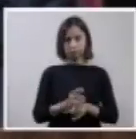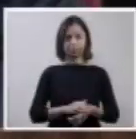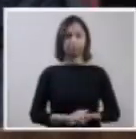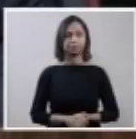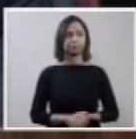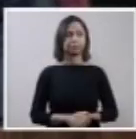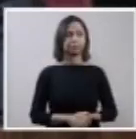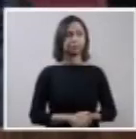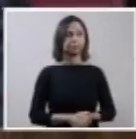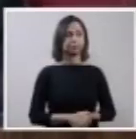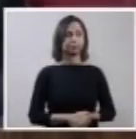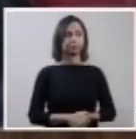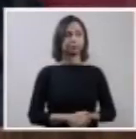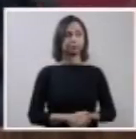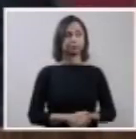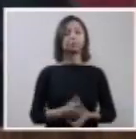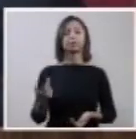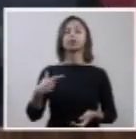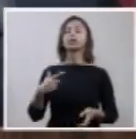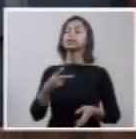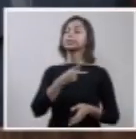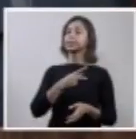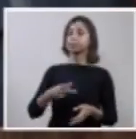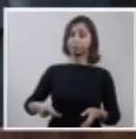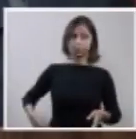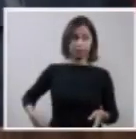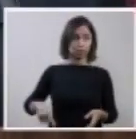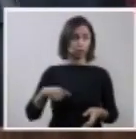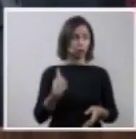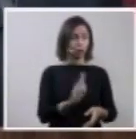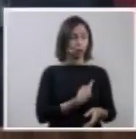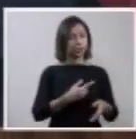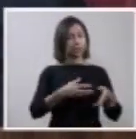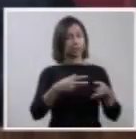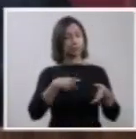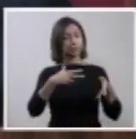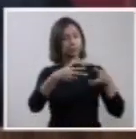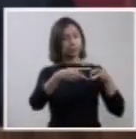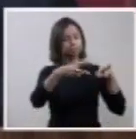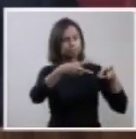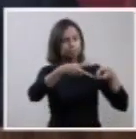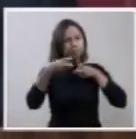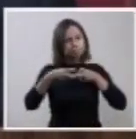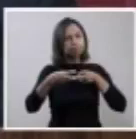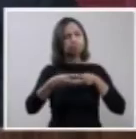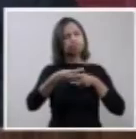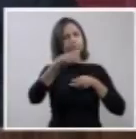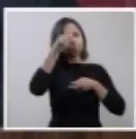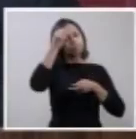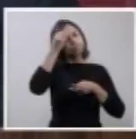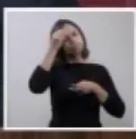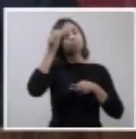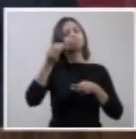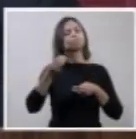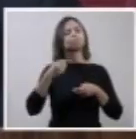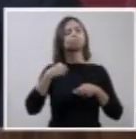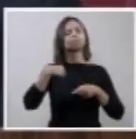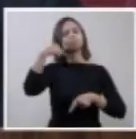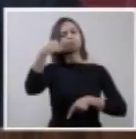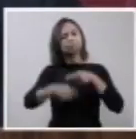Presidente, nós percebemos que, em discussão, está a